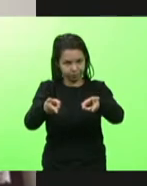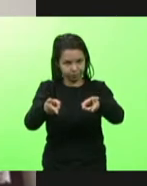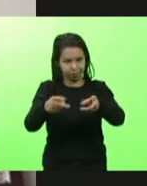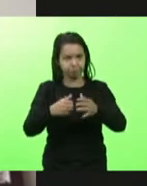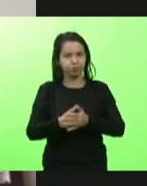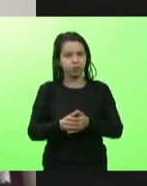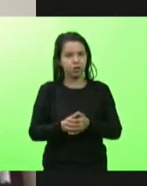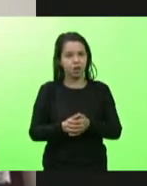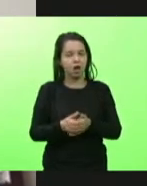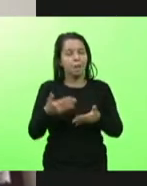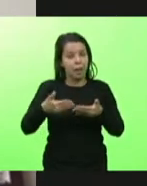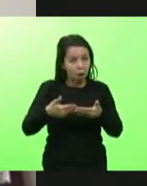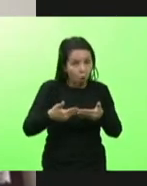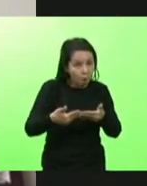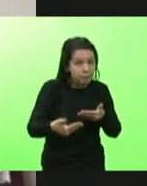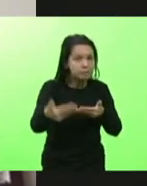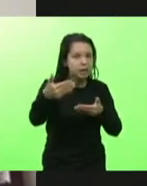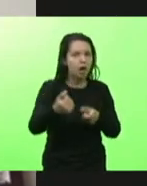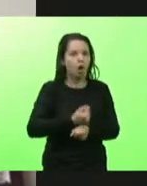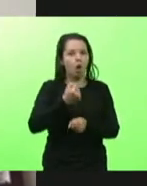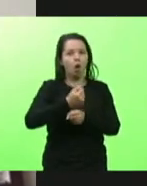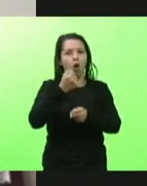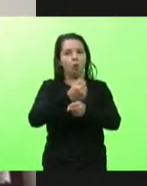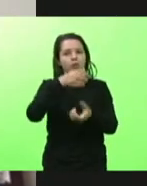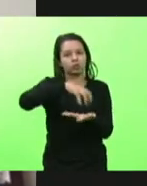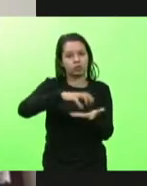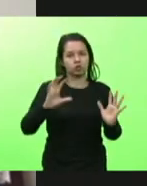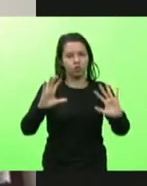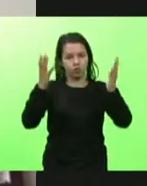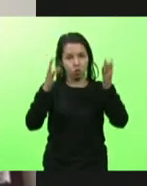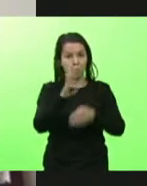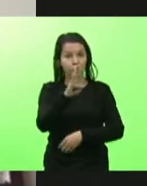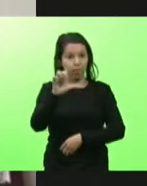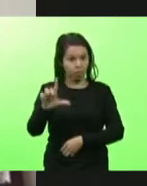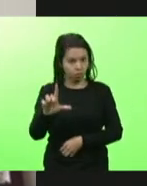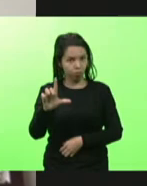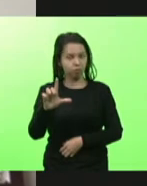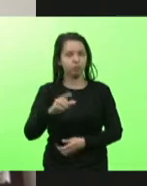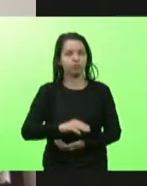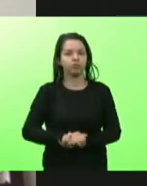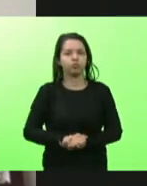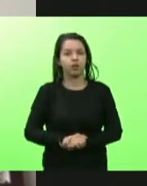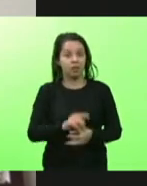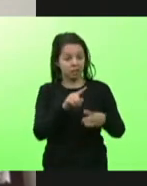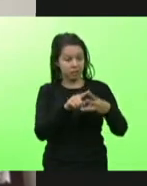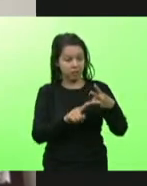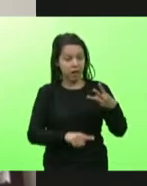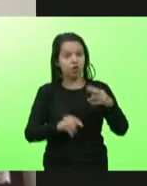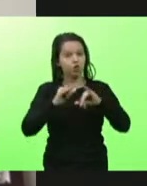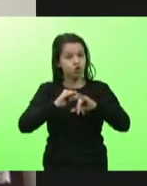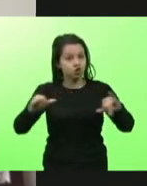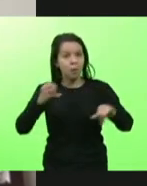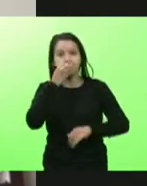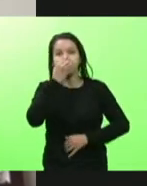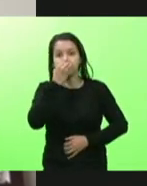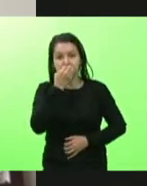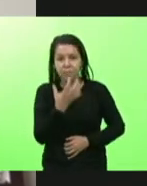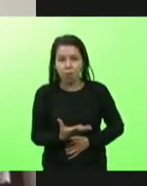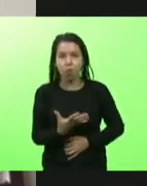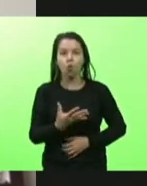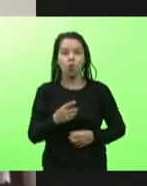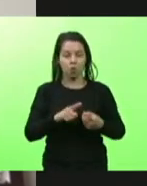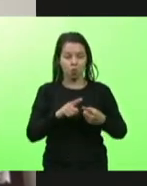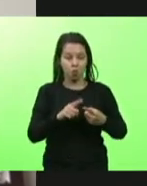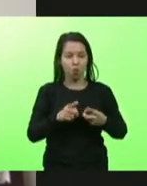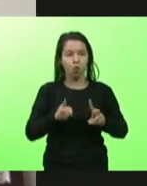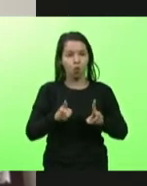início das obras dos Centro de Convenções aqui de Blumenau. Então, três grandes notícias da continuidade da EC-68, os